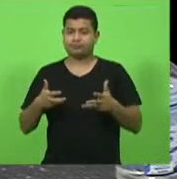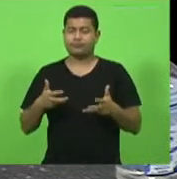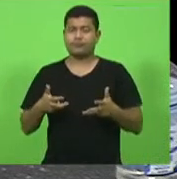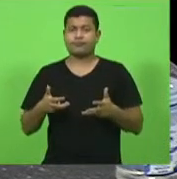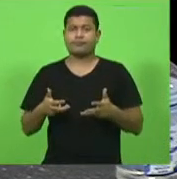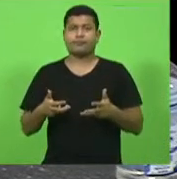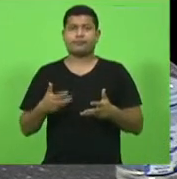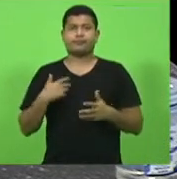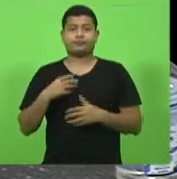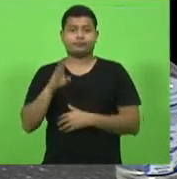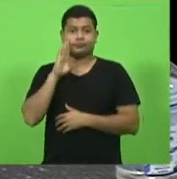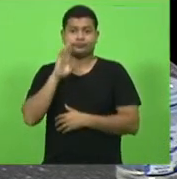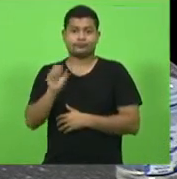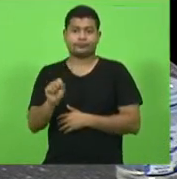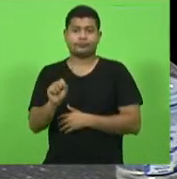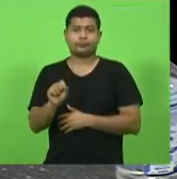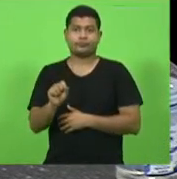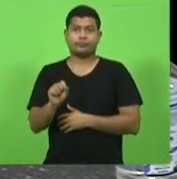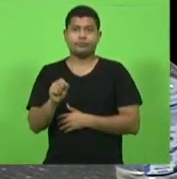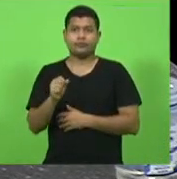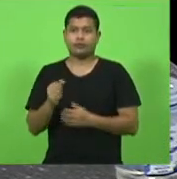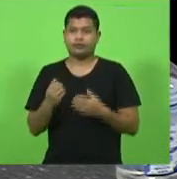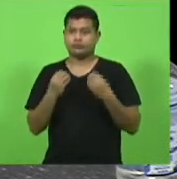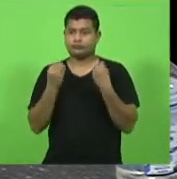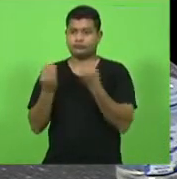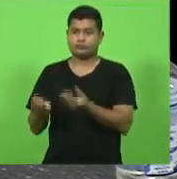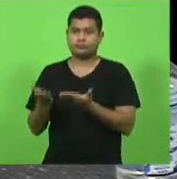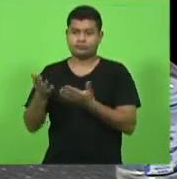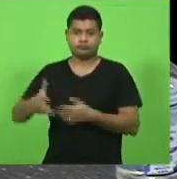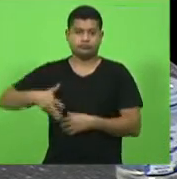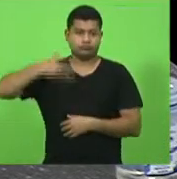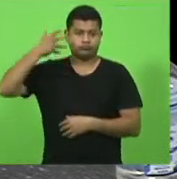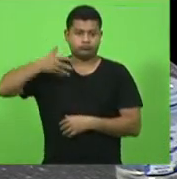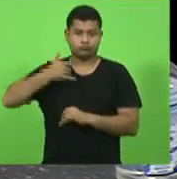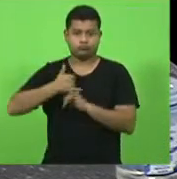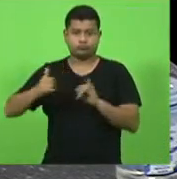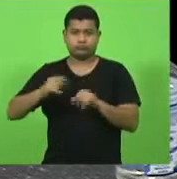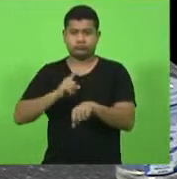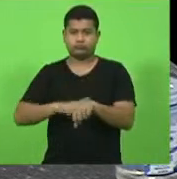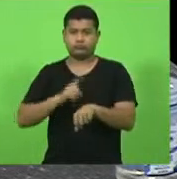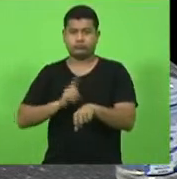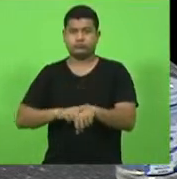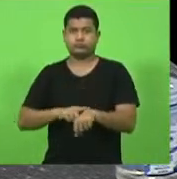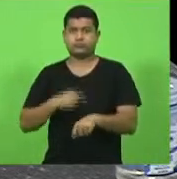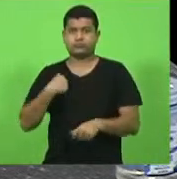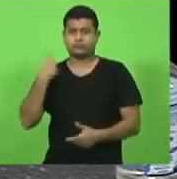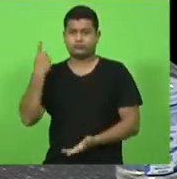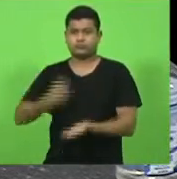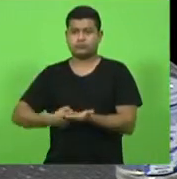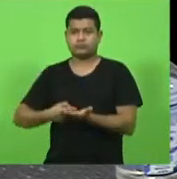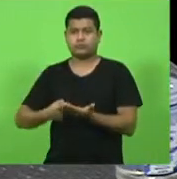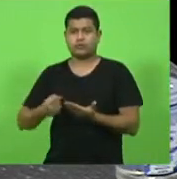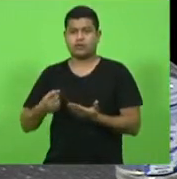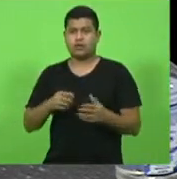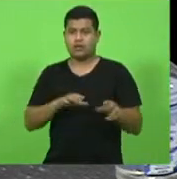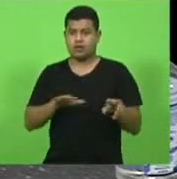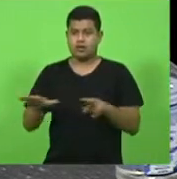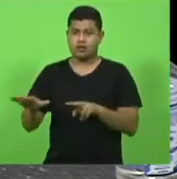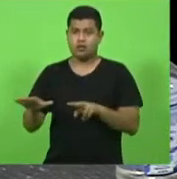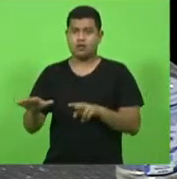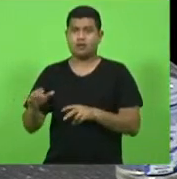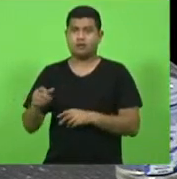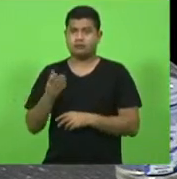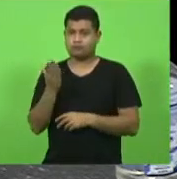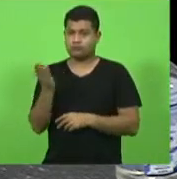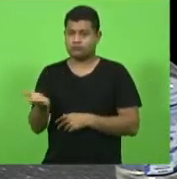Bruno ele conceder o restante desse espaço assumindo já o compromisso que nos dias posteriores vossa excelência que